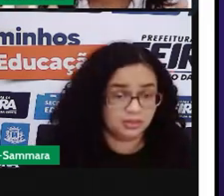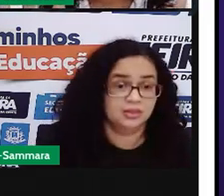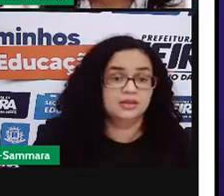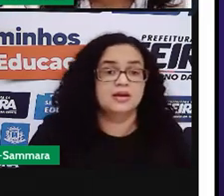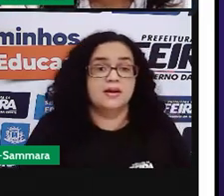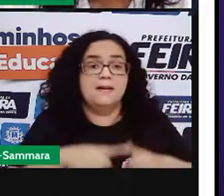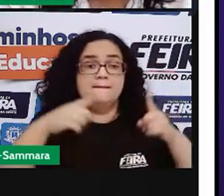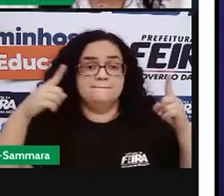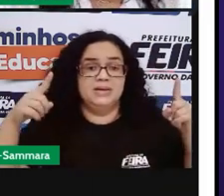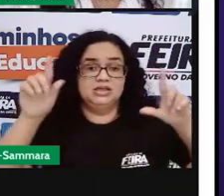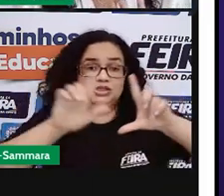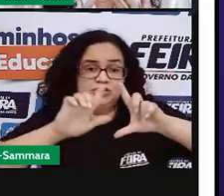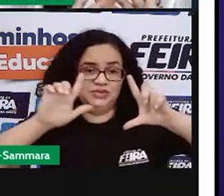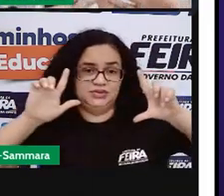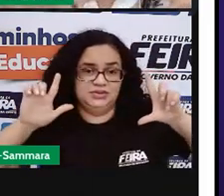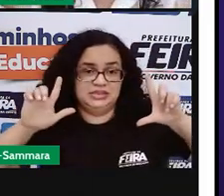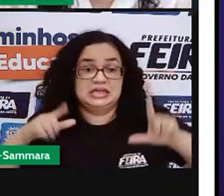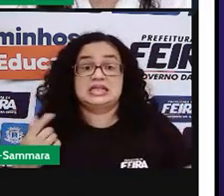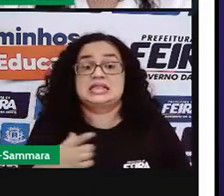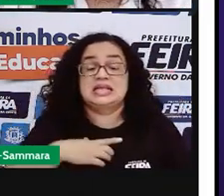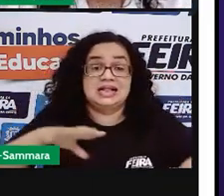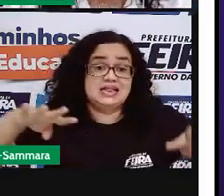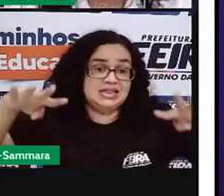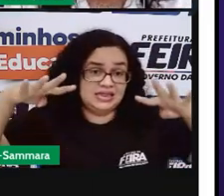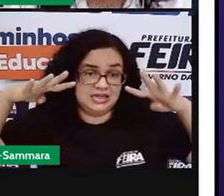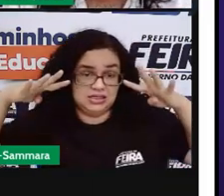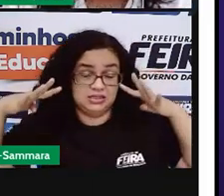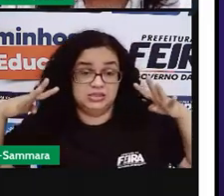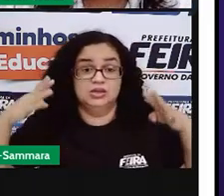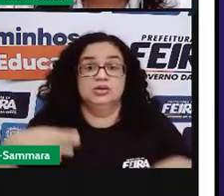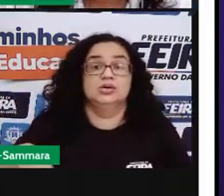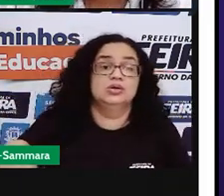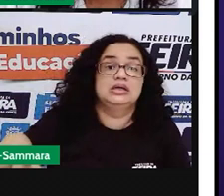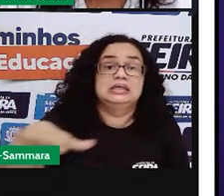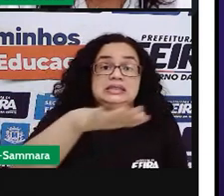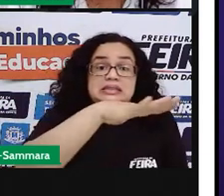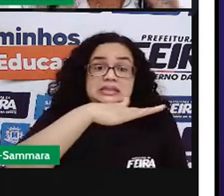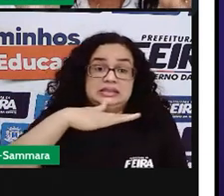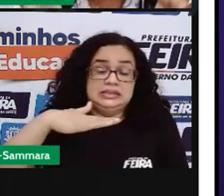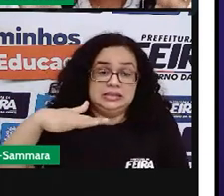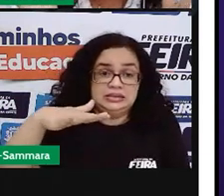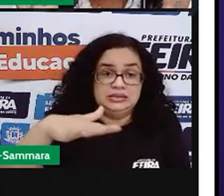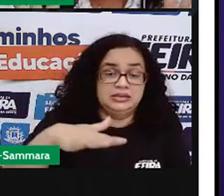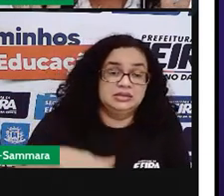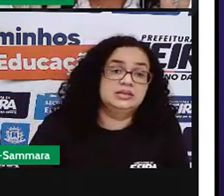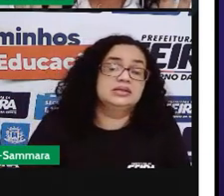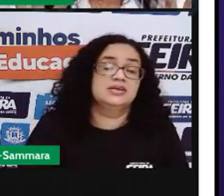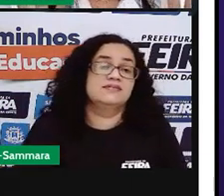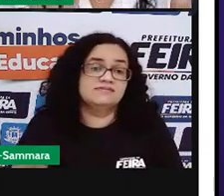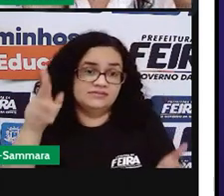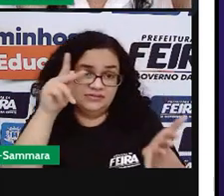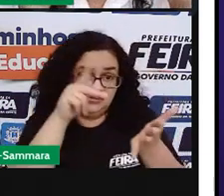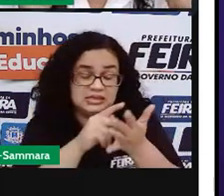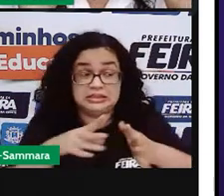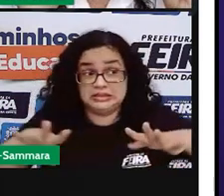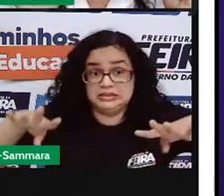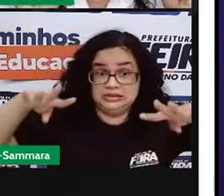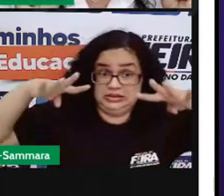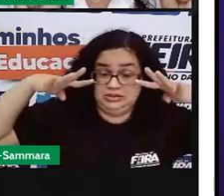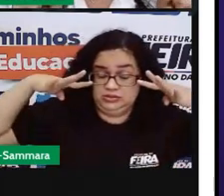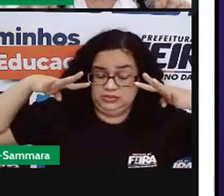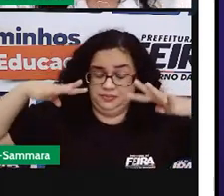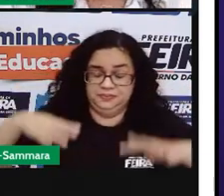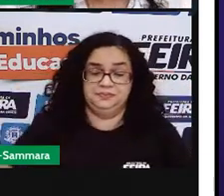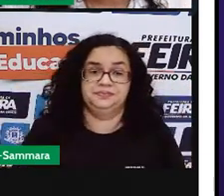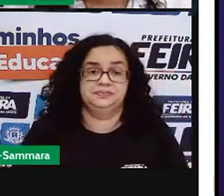Mas, no cartaz, aquele que quer chamar a atenção do público, tem que ser algo que realmente chame a nossa